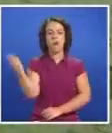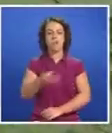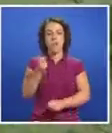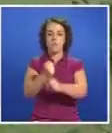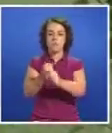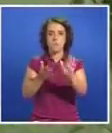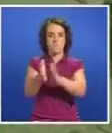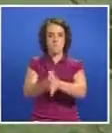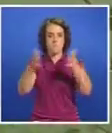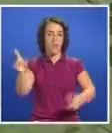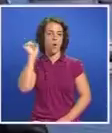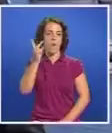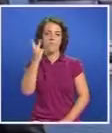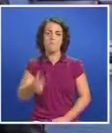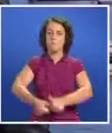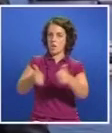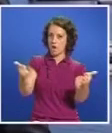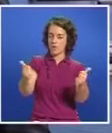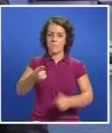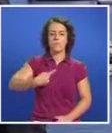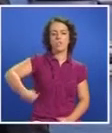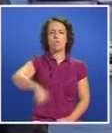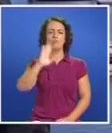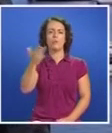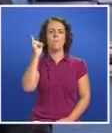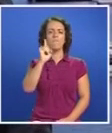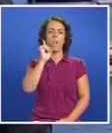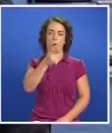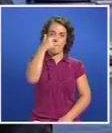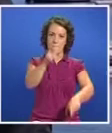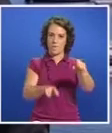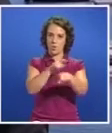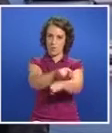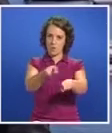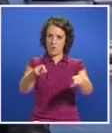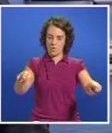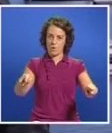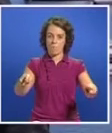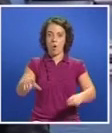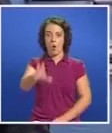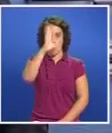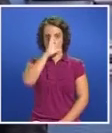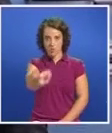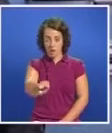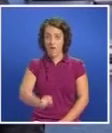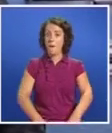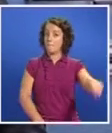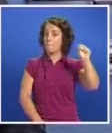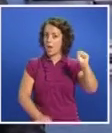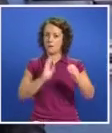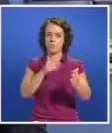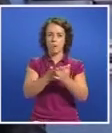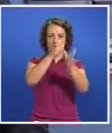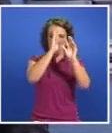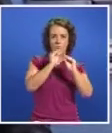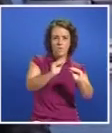emprego e melhor qualidade de vida. A nossa maior riqueza são as pessoas. A aposta do governo do Partido Socialista na qualificação,